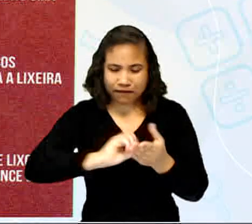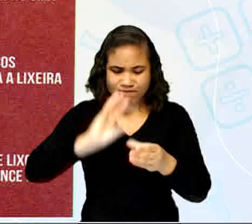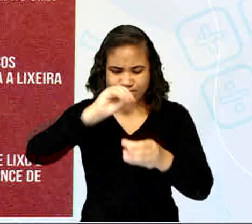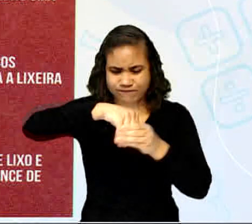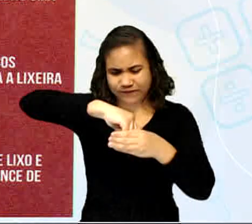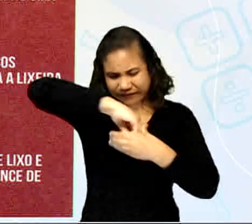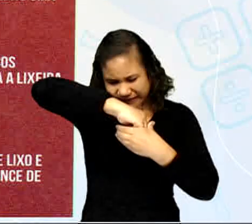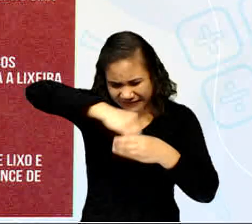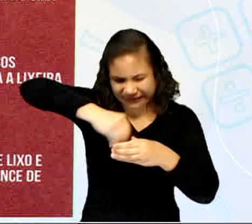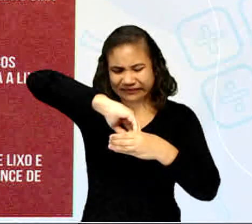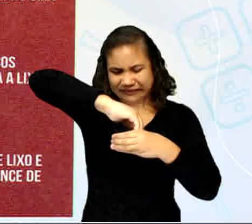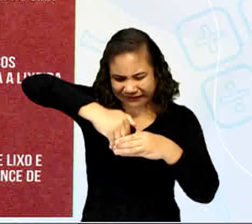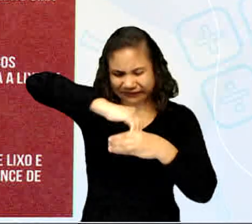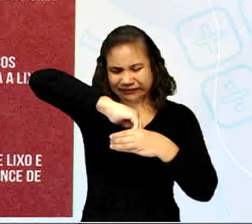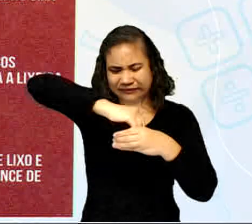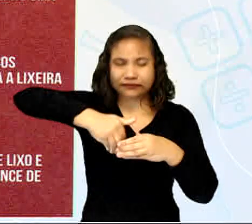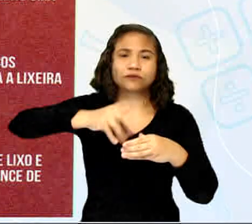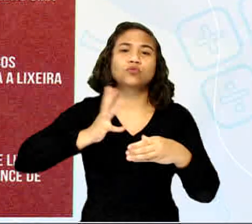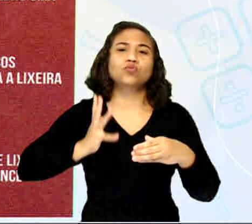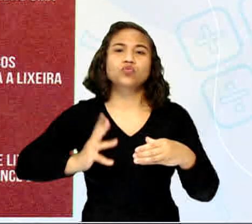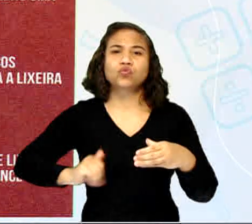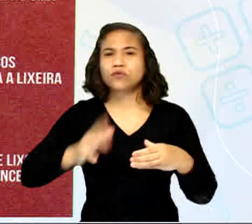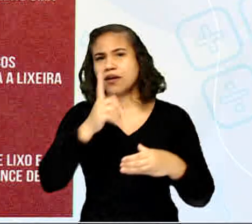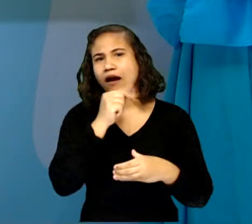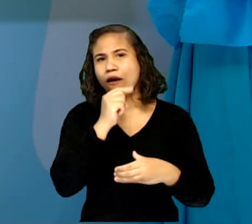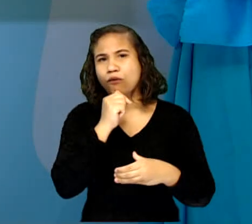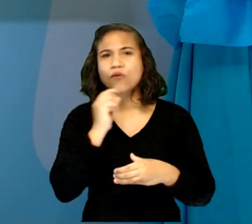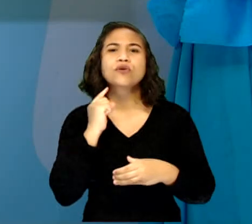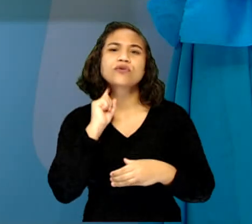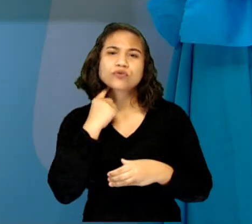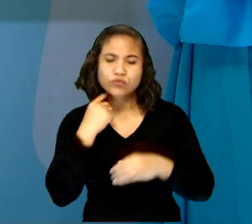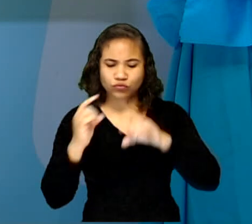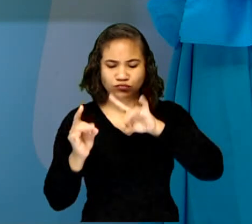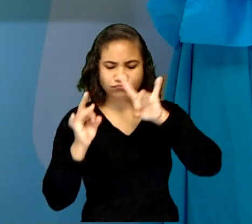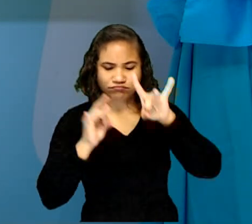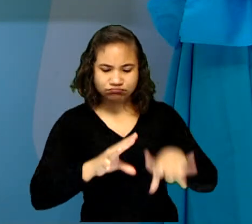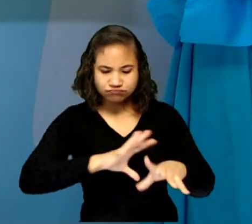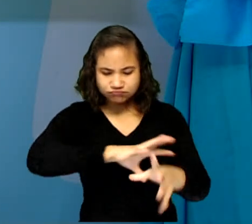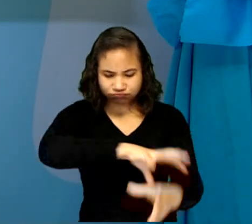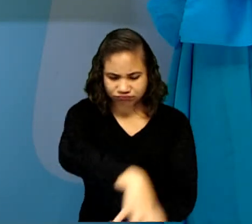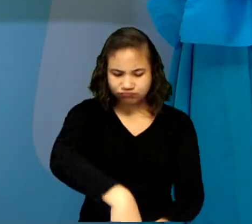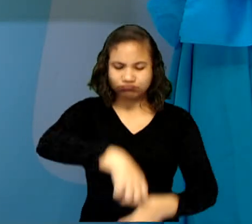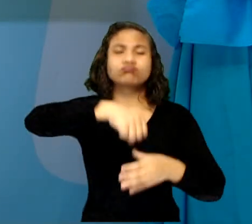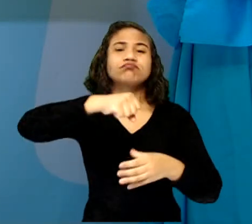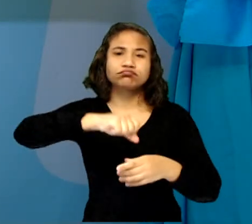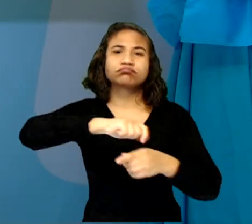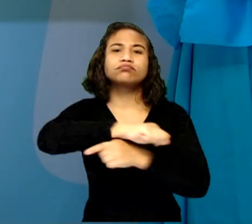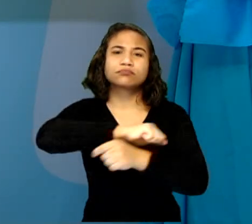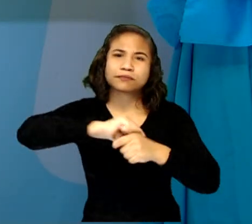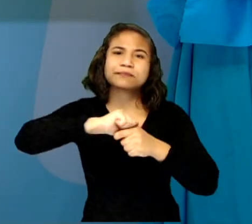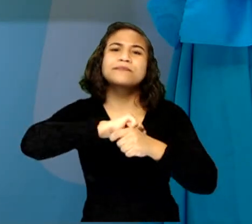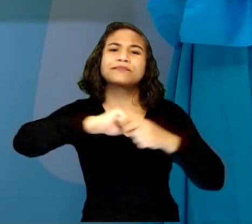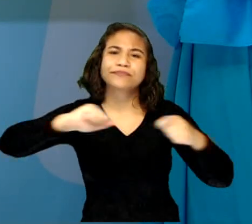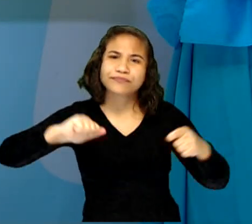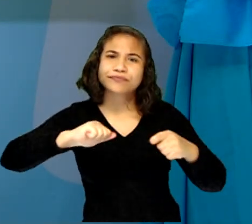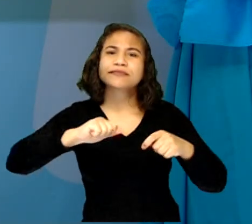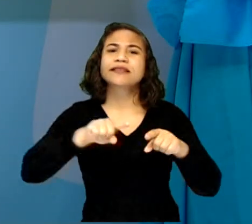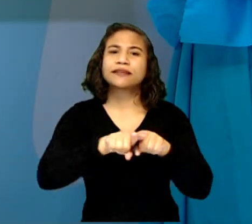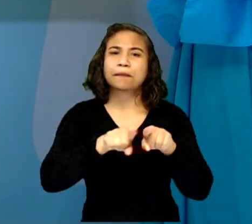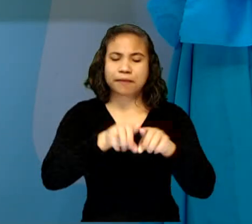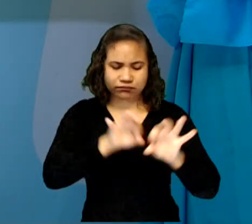todos os reservatórios de água. Coloque o lixo em sacos plásticos e mantendo eles à